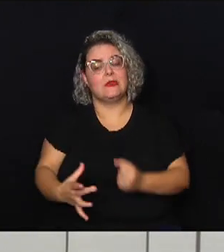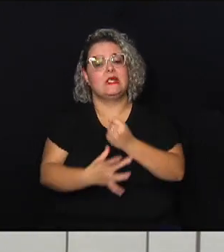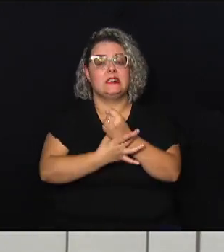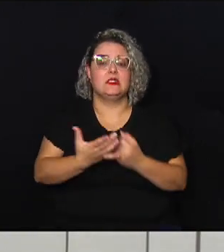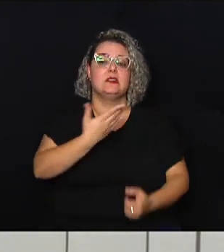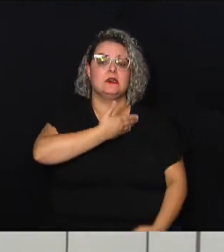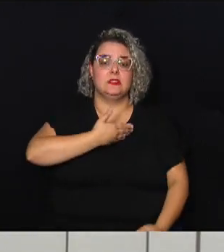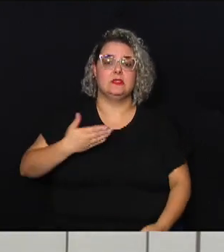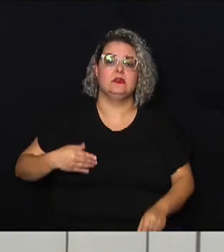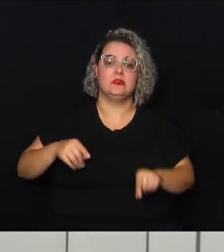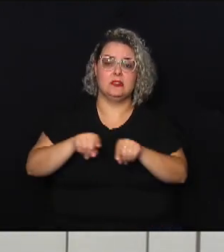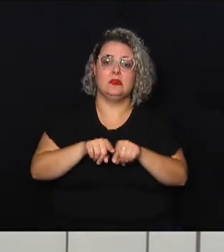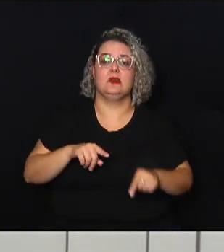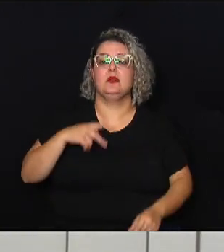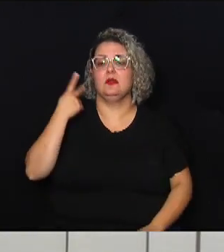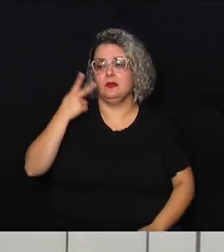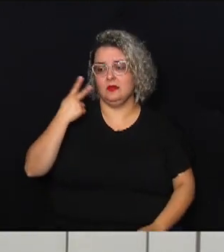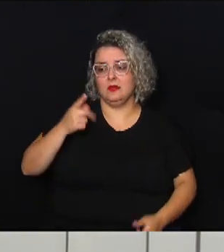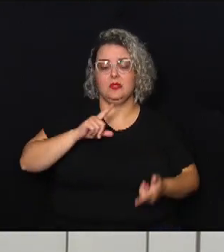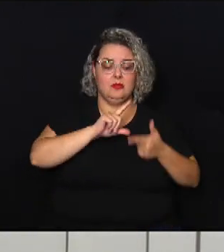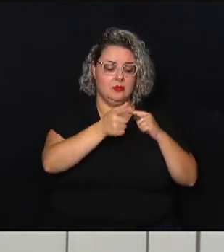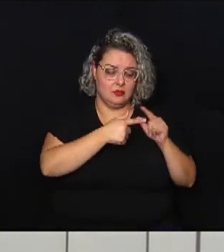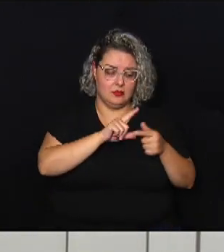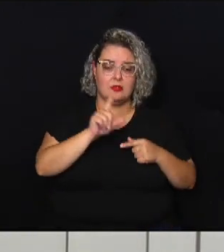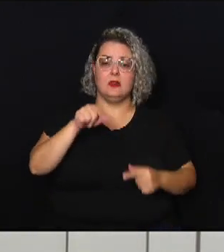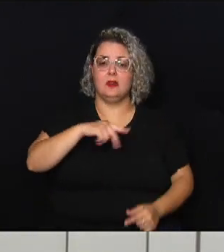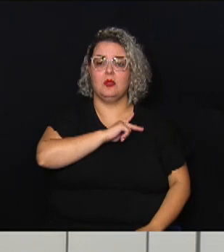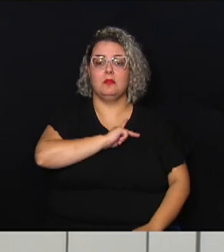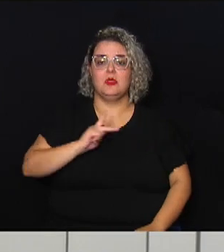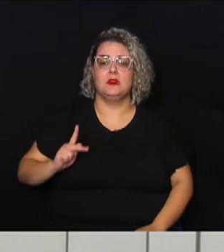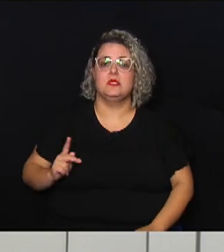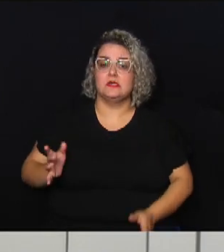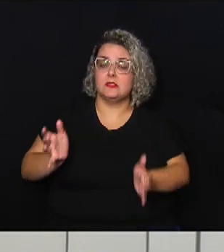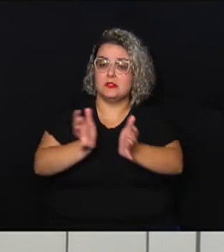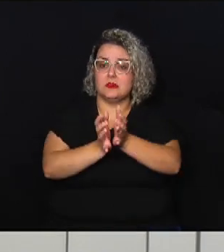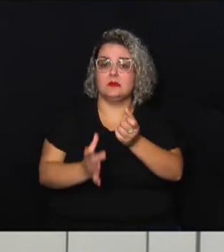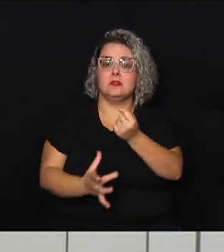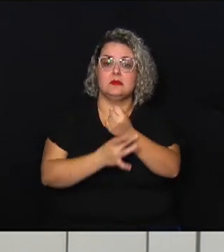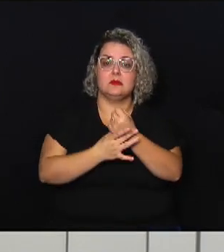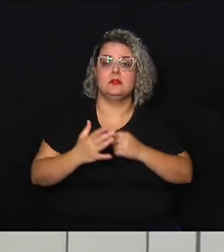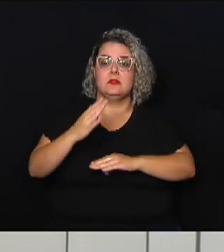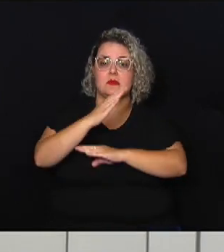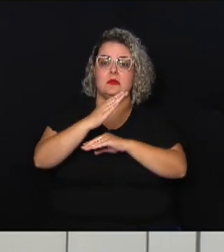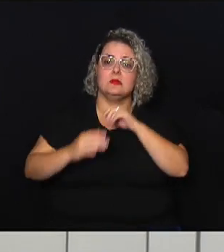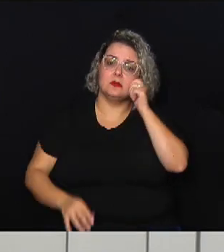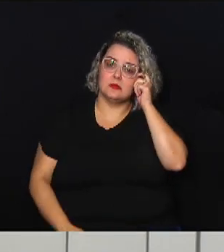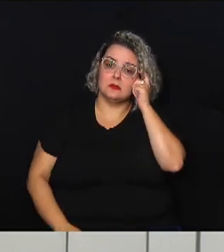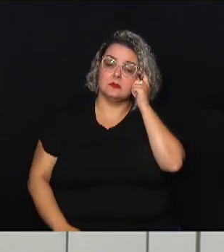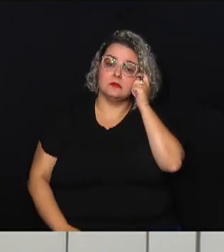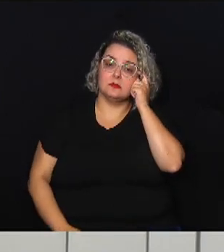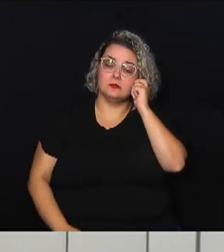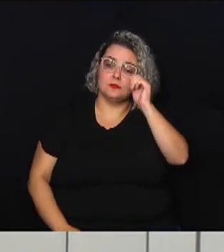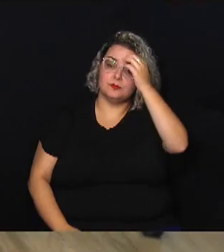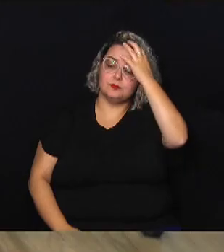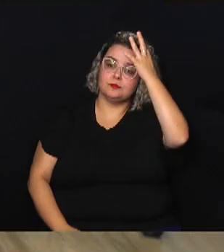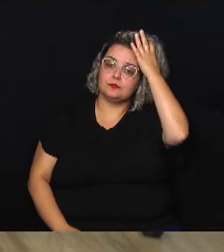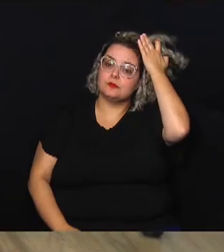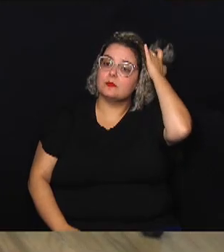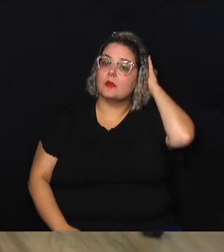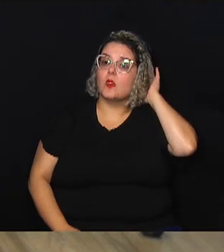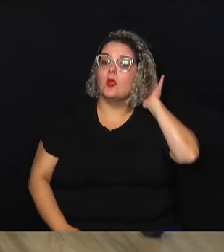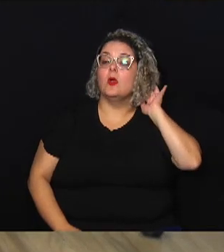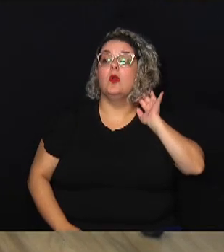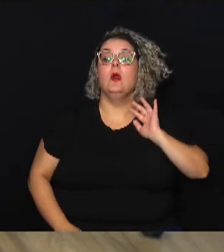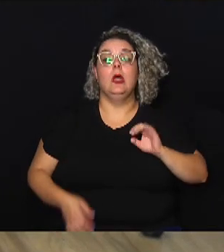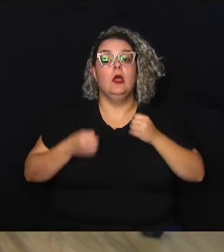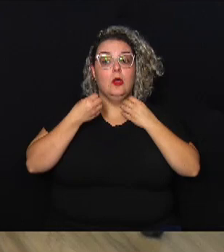também inclusive major Jaime é o presidente da comissão de segurança pública aqui da câmara municipal major é boa lembrança Mirna